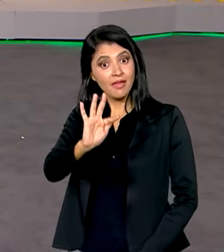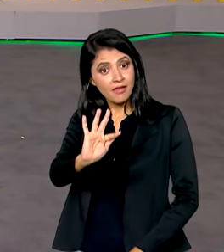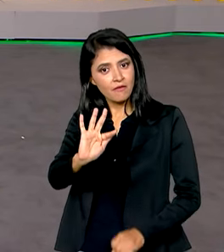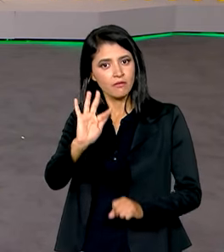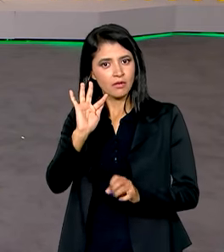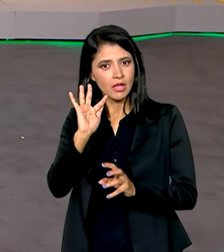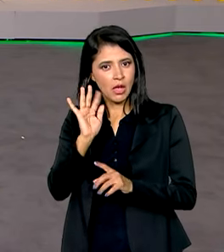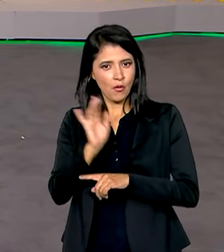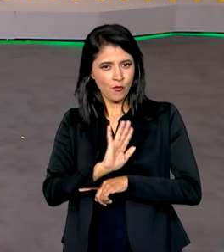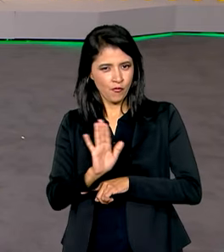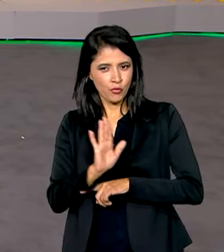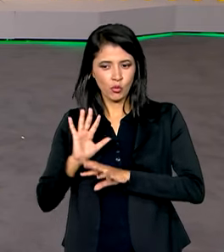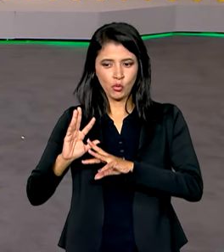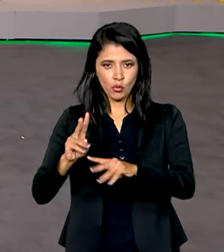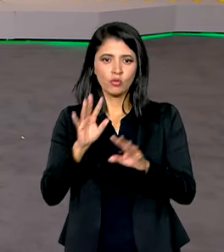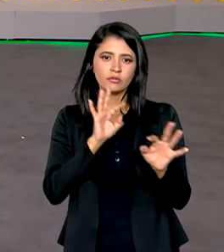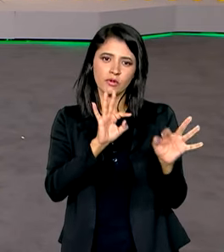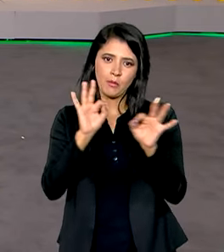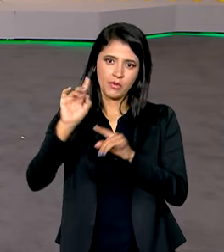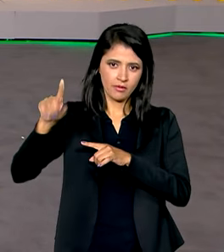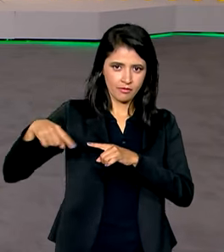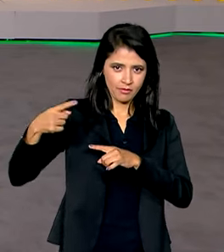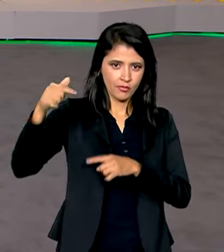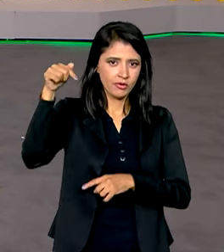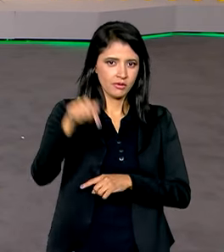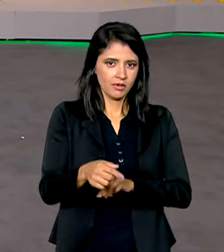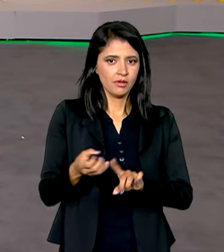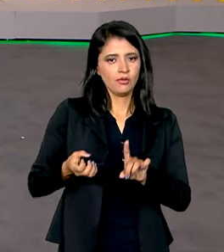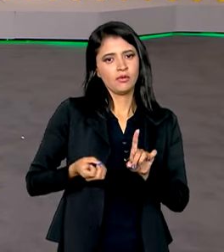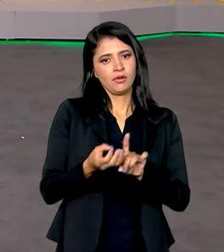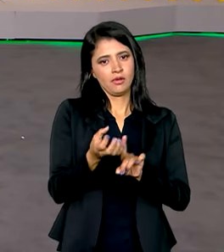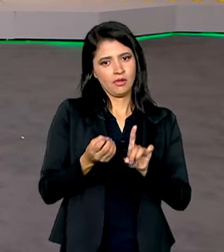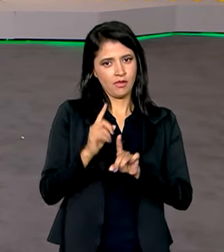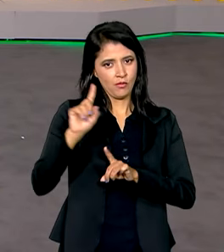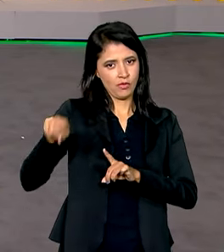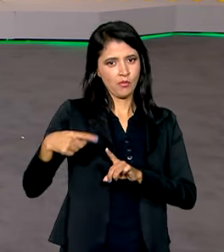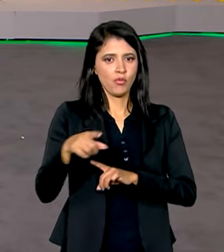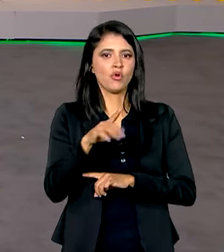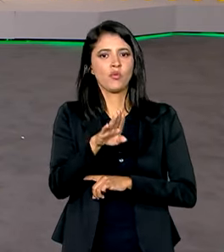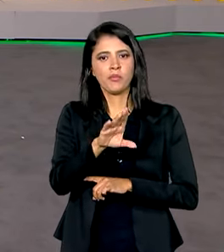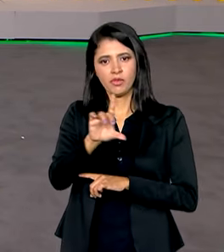esses 80 anos você acompanha em instantes aqui no Canal GOV, logo após o Brasil em Dia.